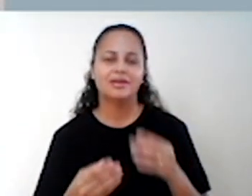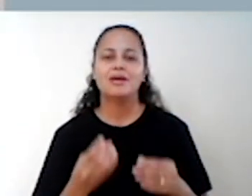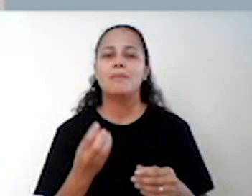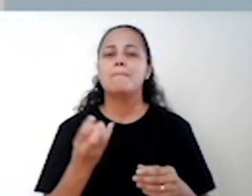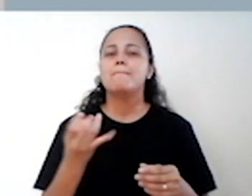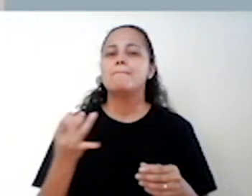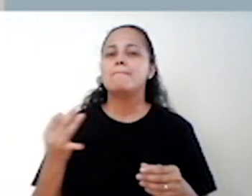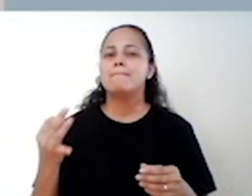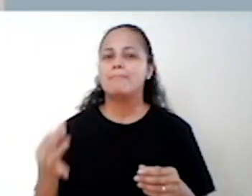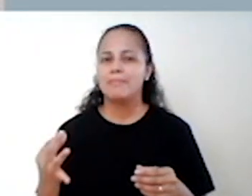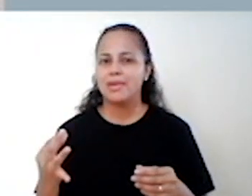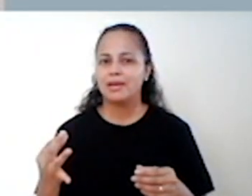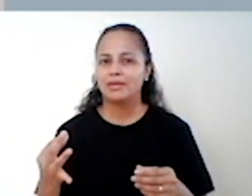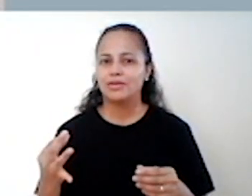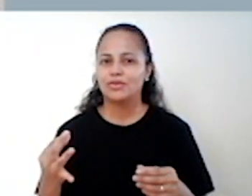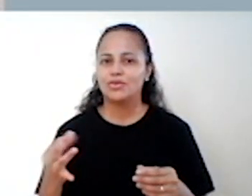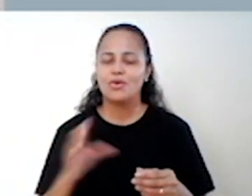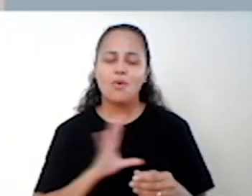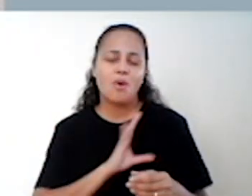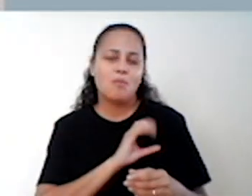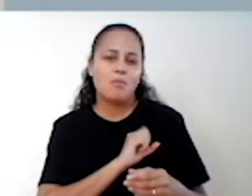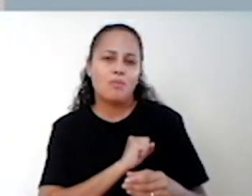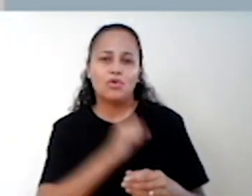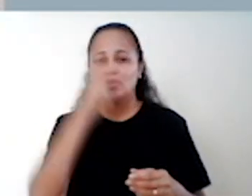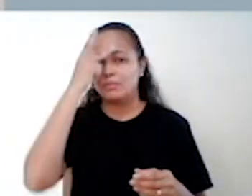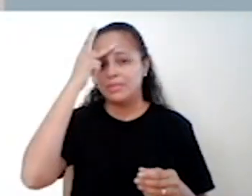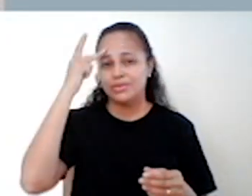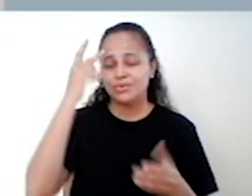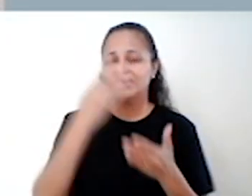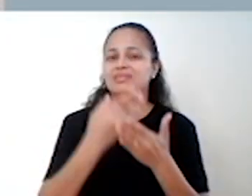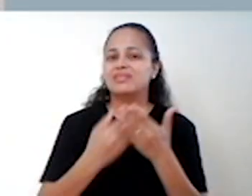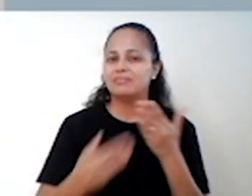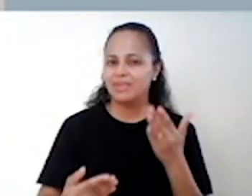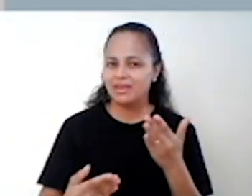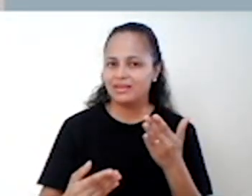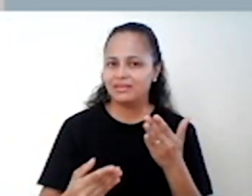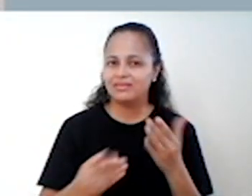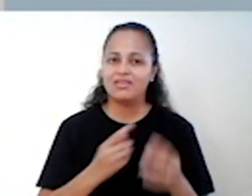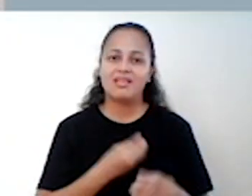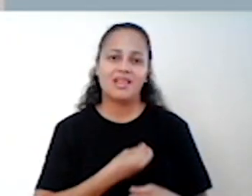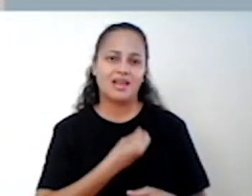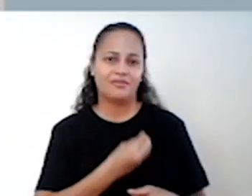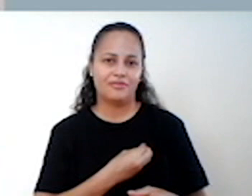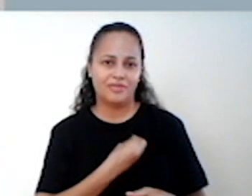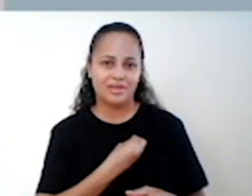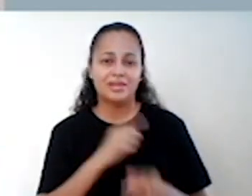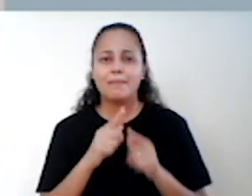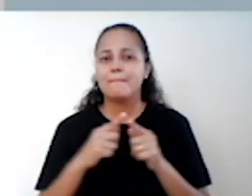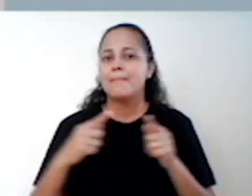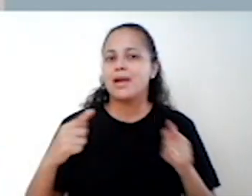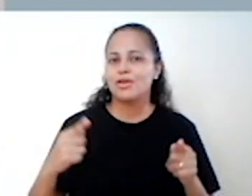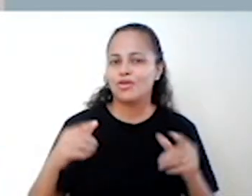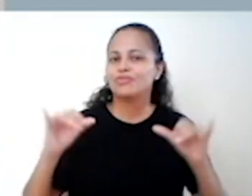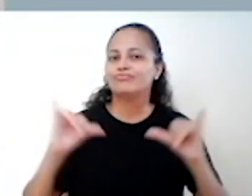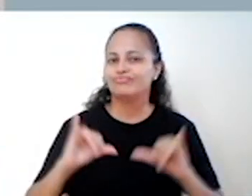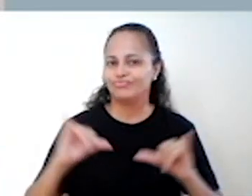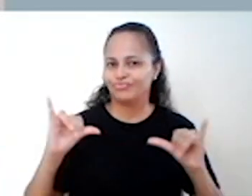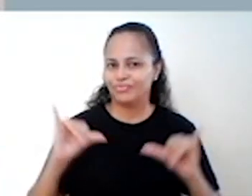John Bowlby, quanto maior o apego de uma pessoa que se perde ao decorrer da vida, maior o sofrimento de luto.